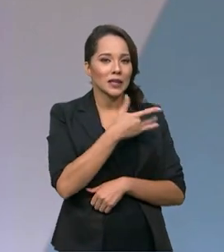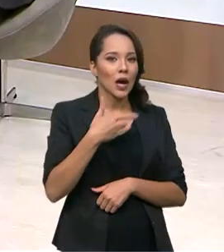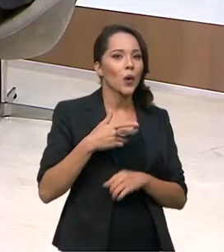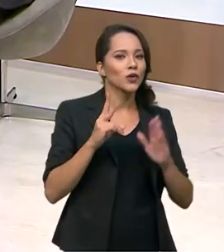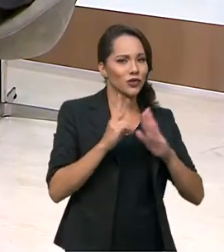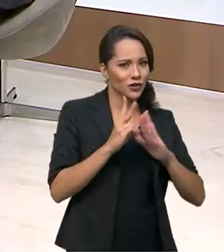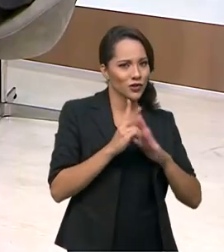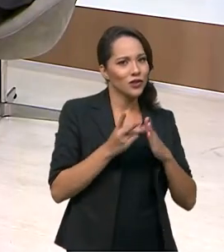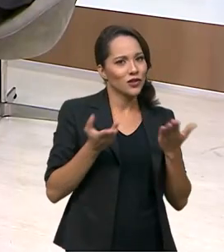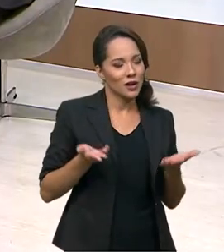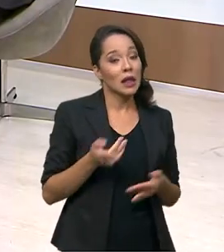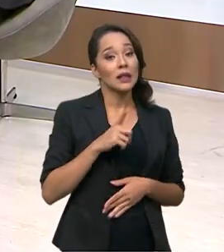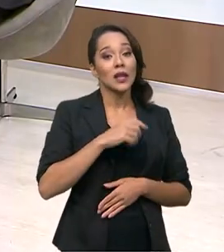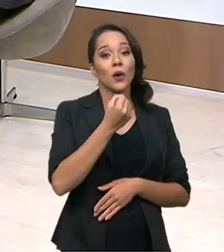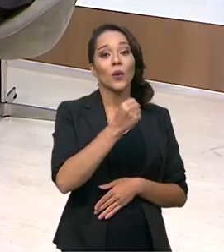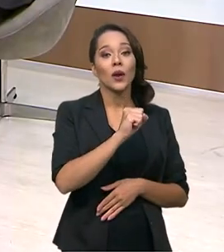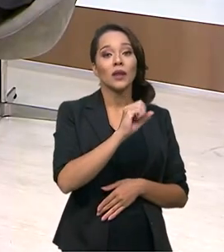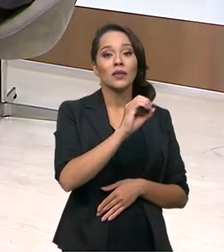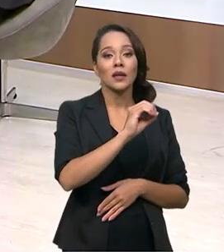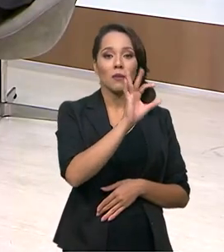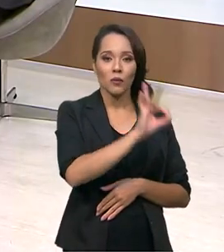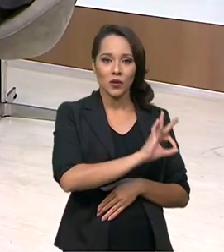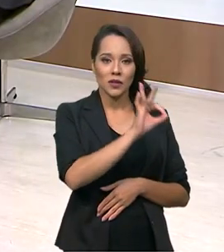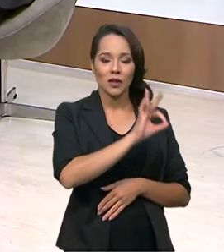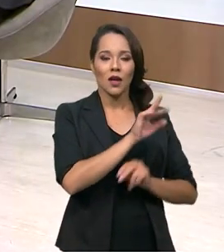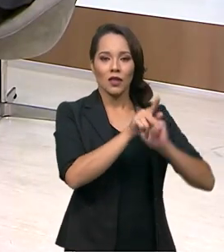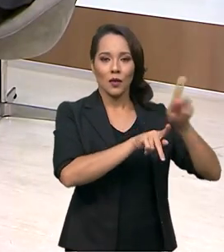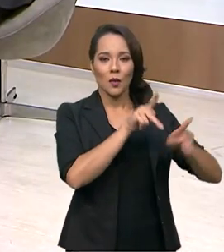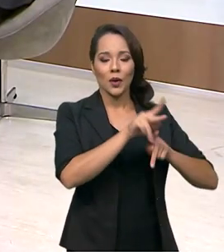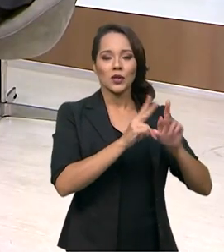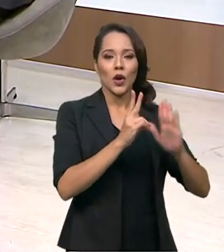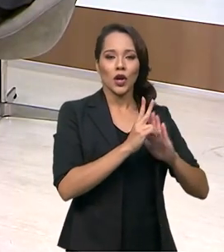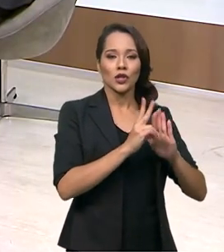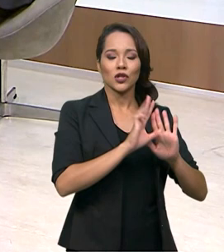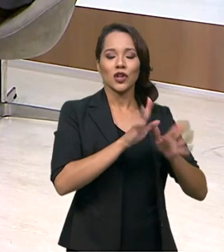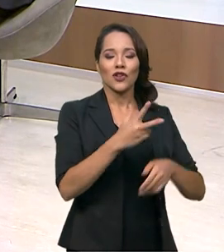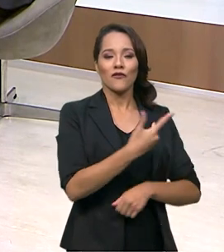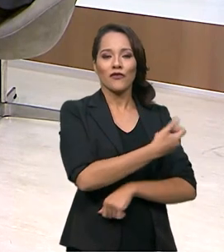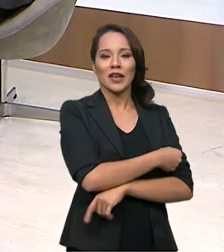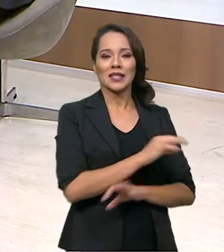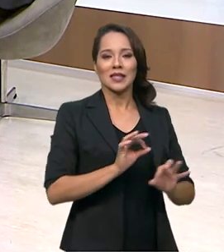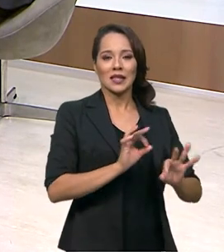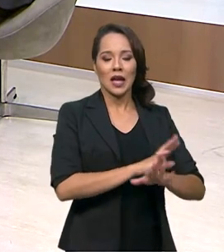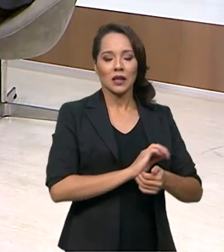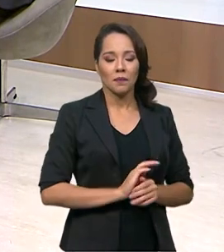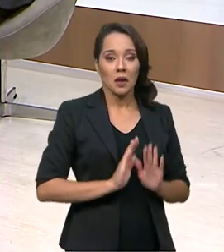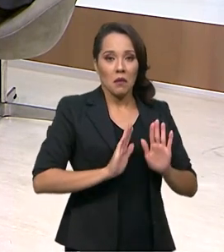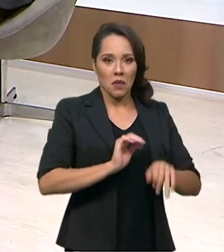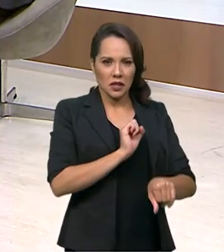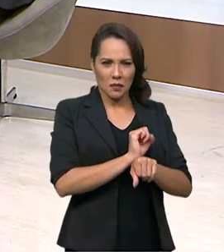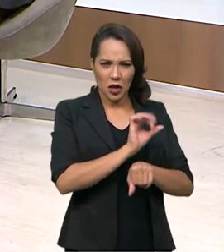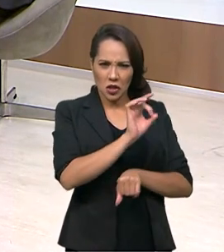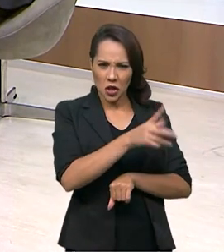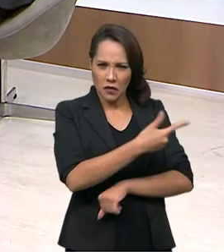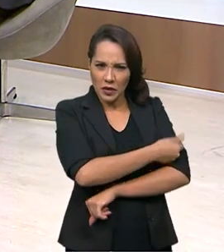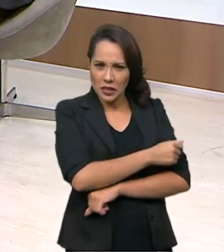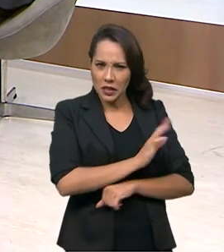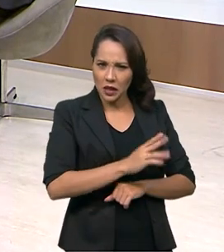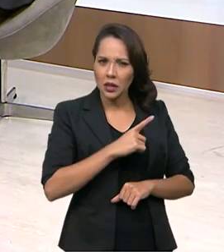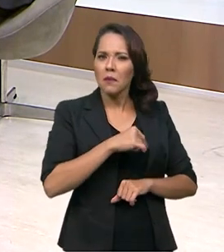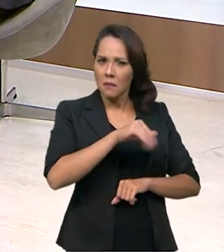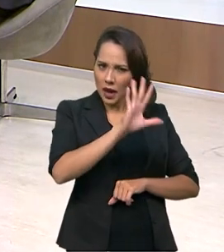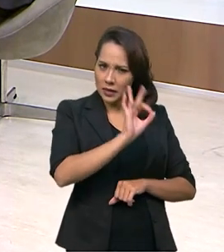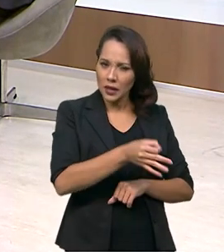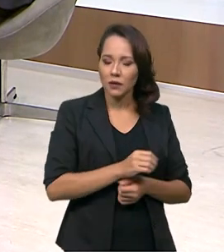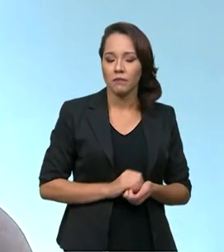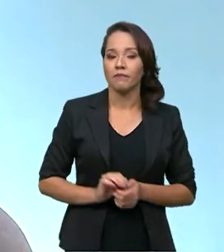indígena. Inclusive, nós temos 80% da nossa população indígena já vacinada. Mas não para só na questão da vacinação, tem muito